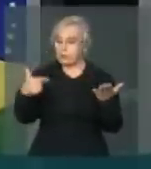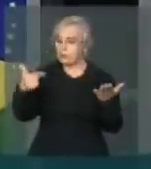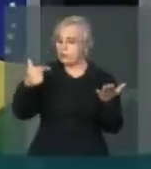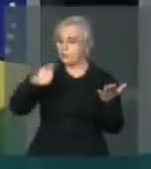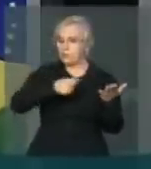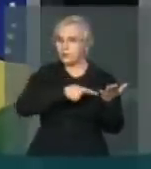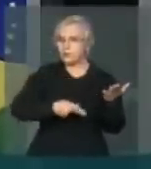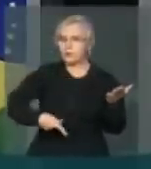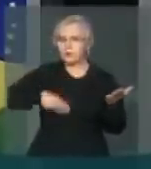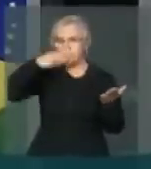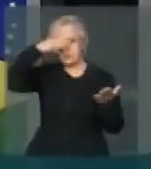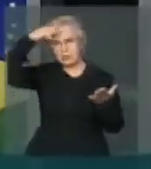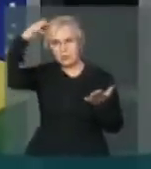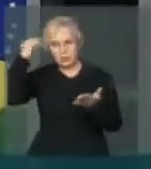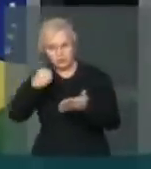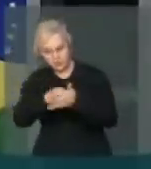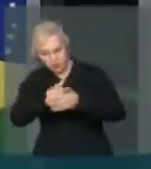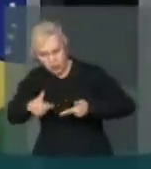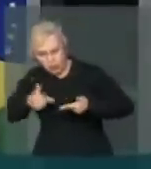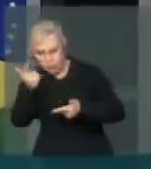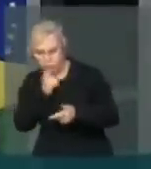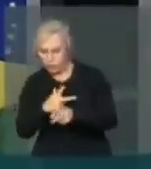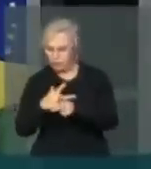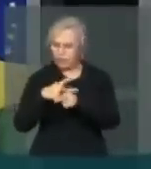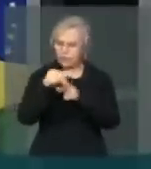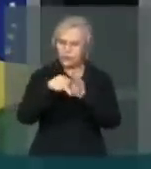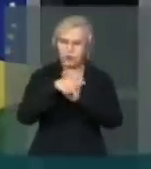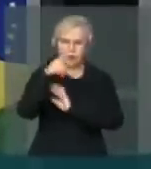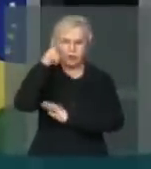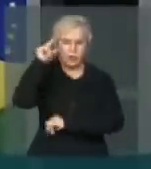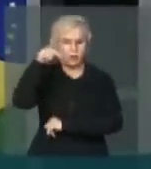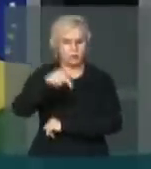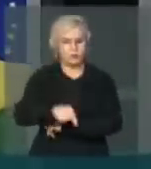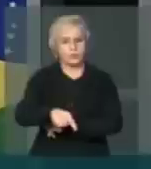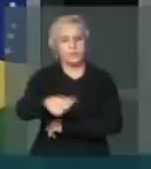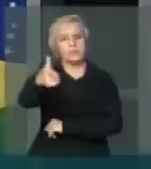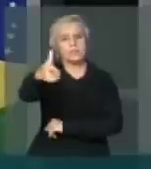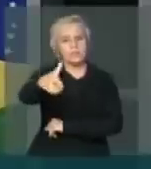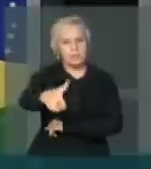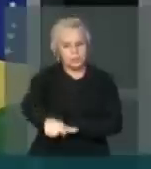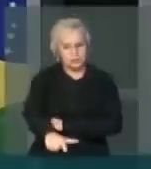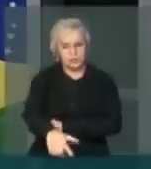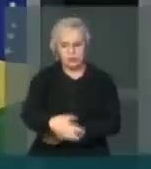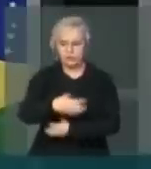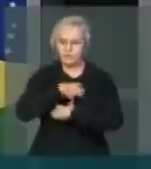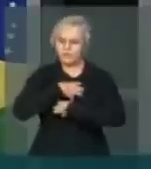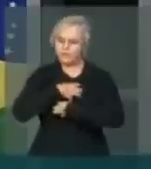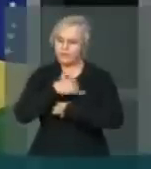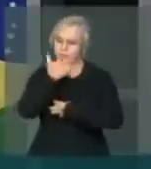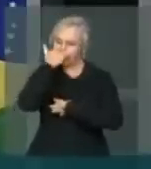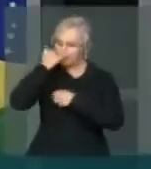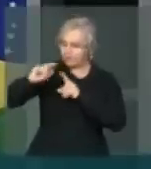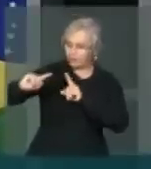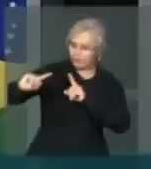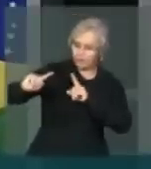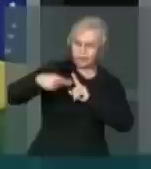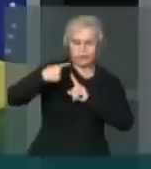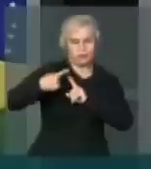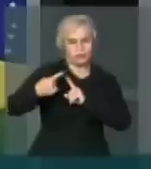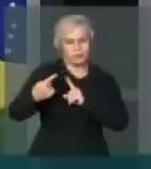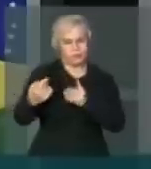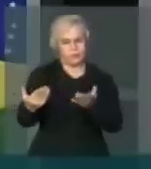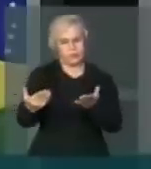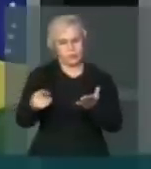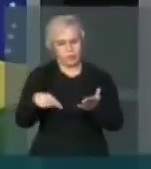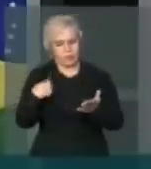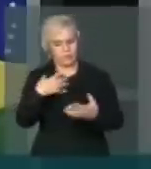empenhou Para dar uma vitória Tão apertada É mais uma vítima Desse gesto De descortesia Para